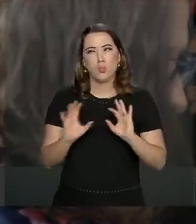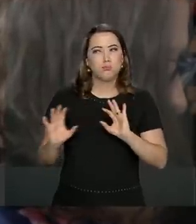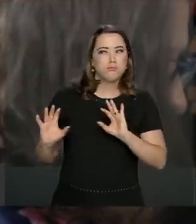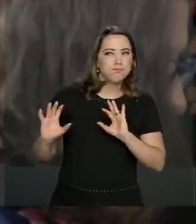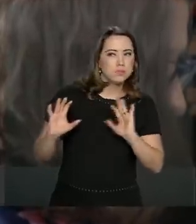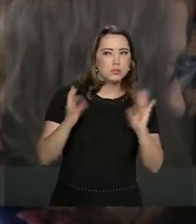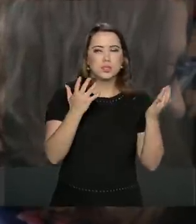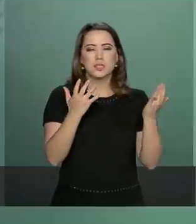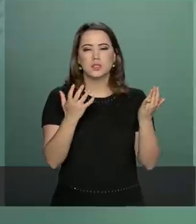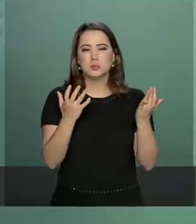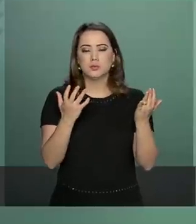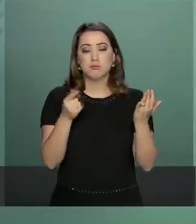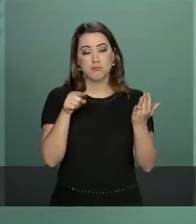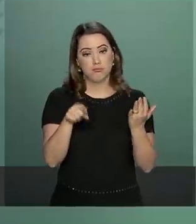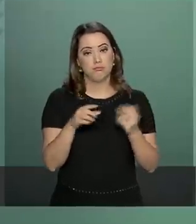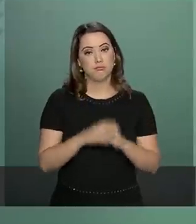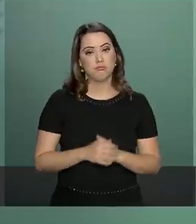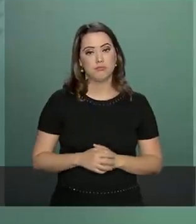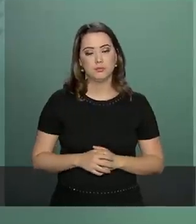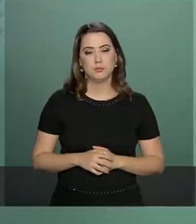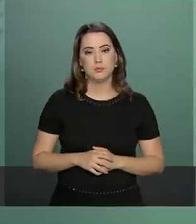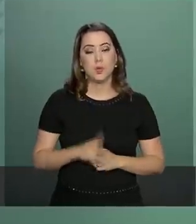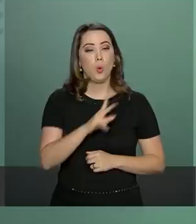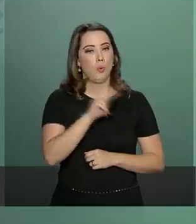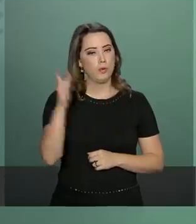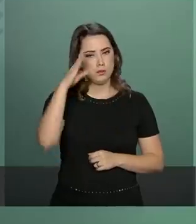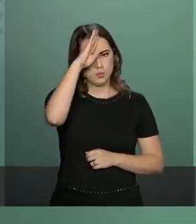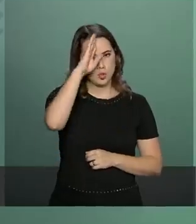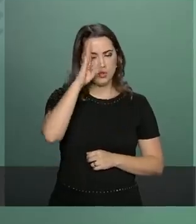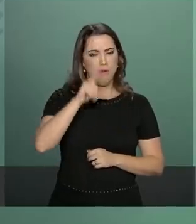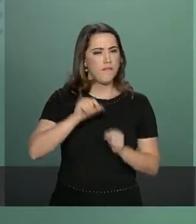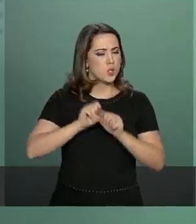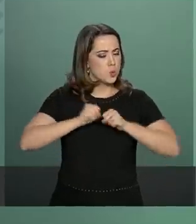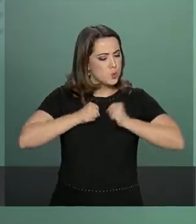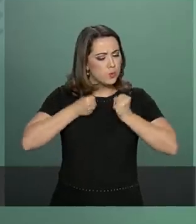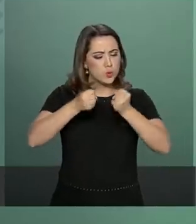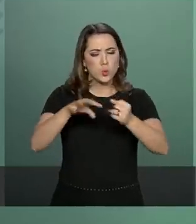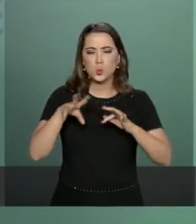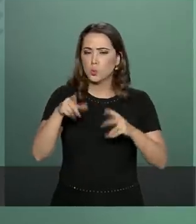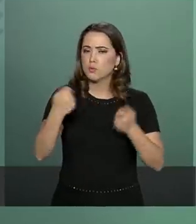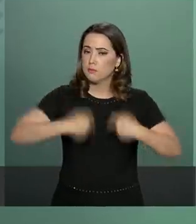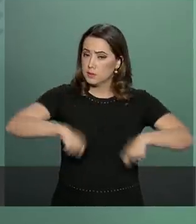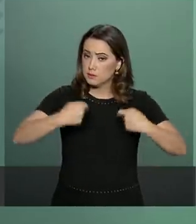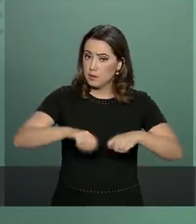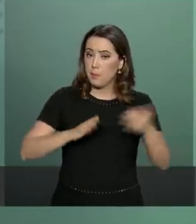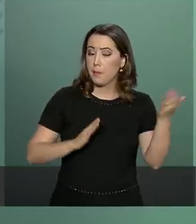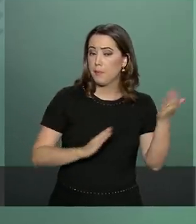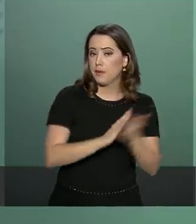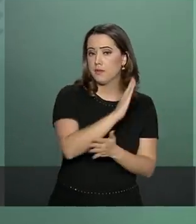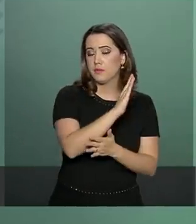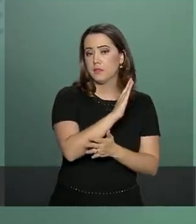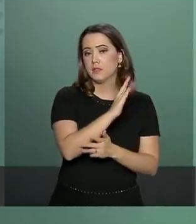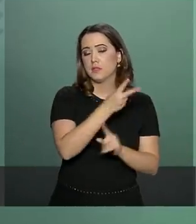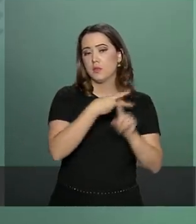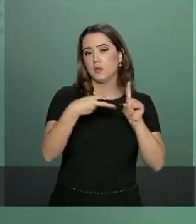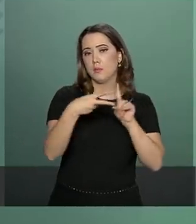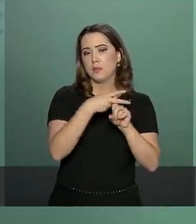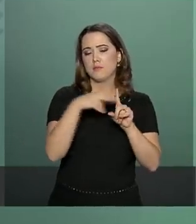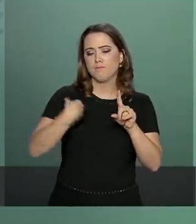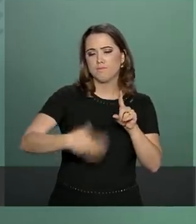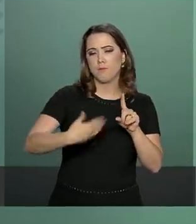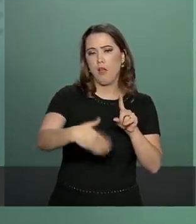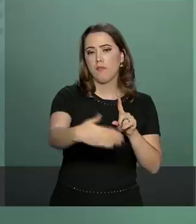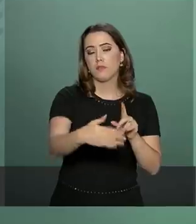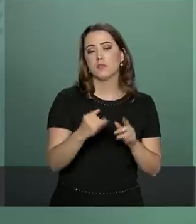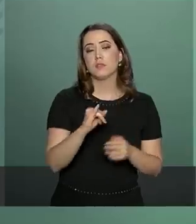o Legislativo? O presidente fará todos os esforços necessários para que a proposta da Previdência avance